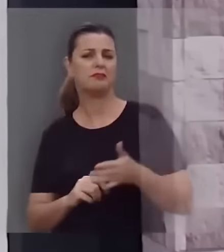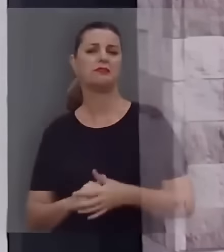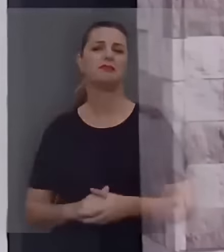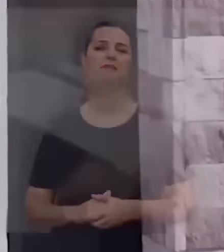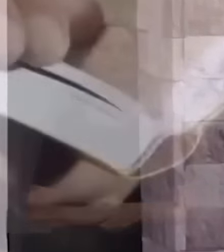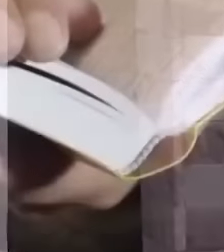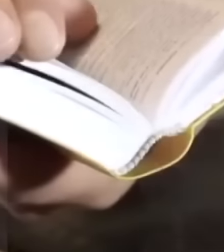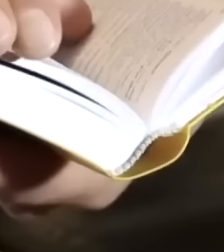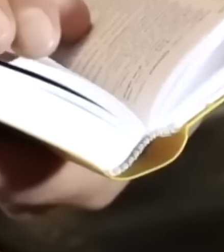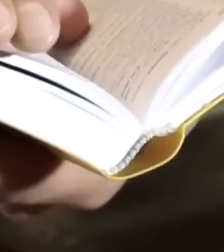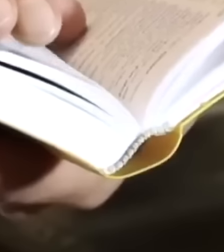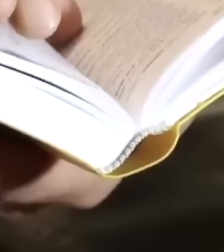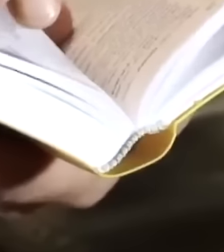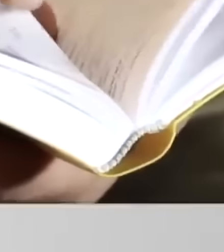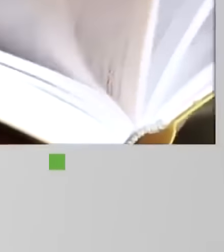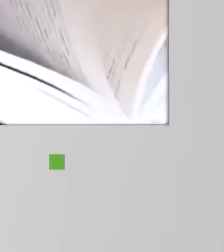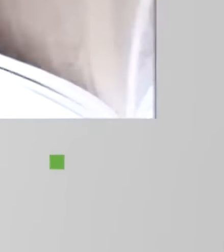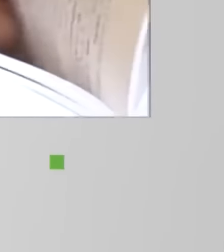leitura deste texto.